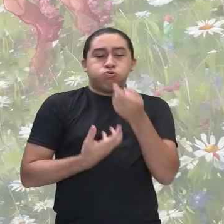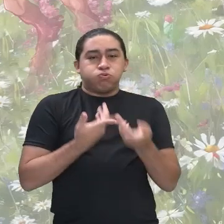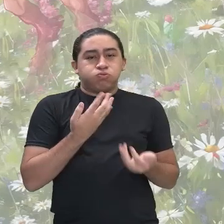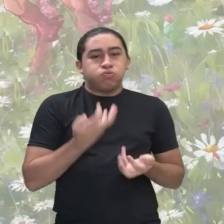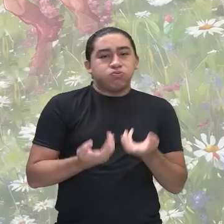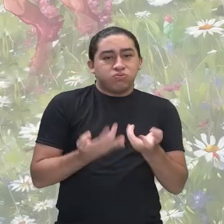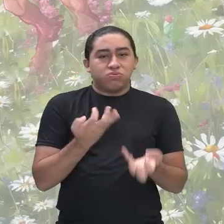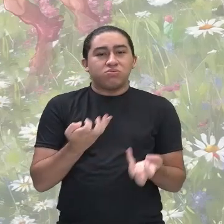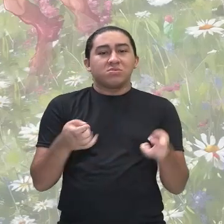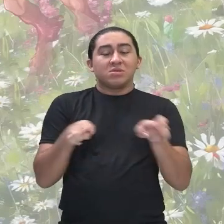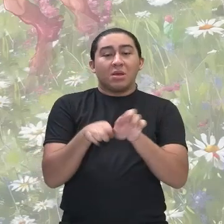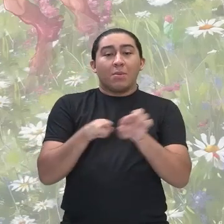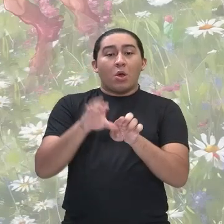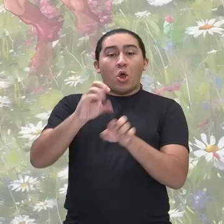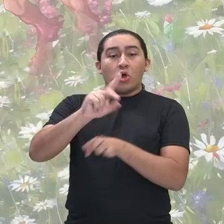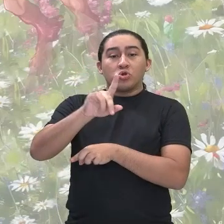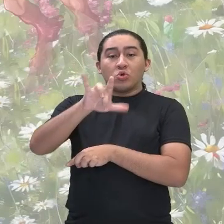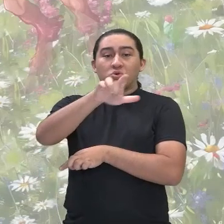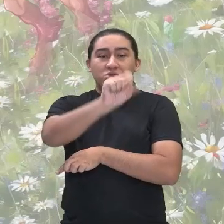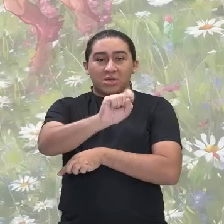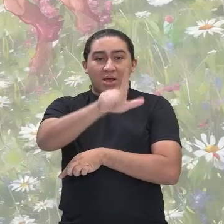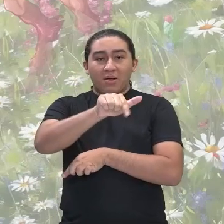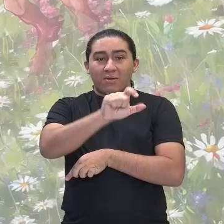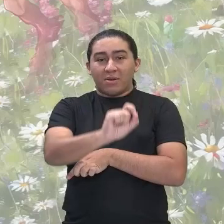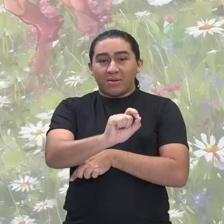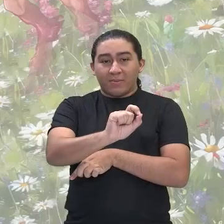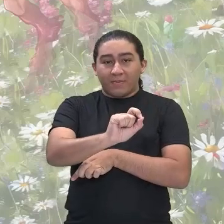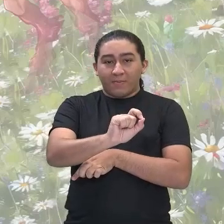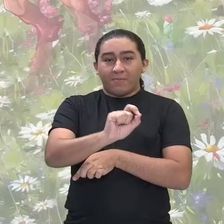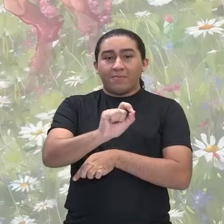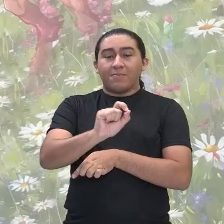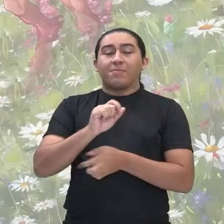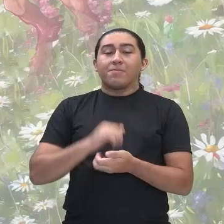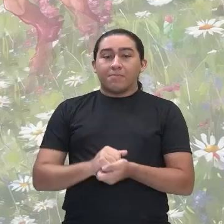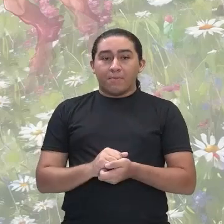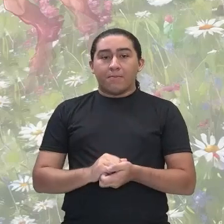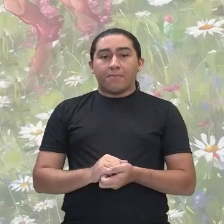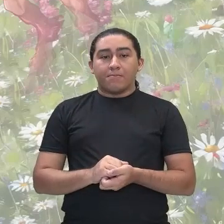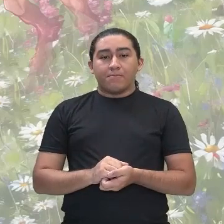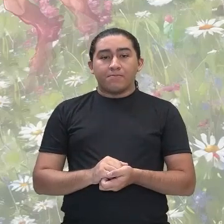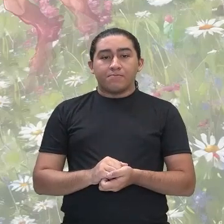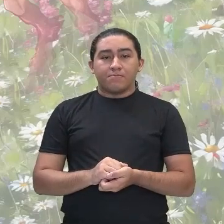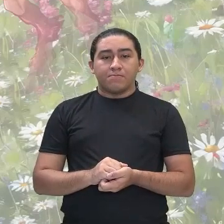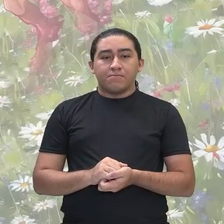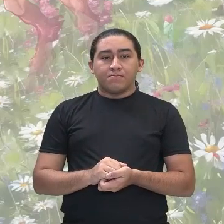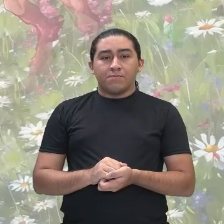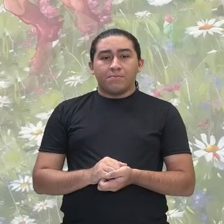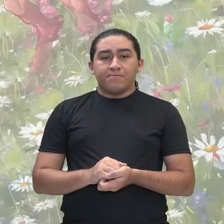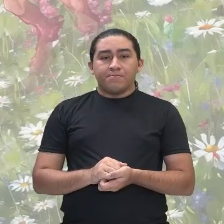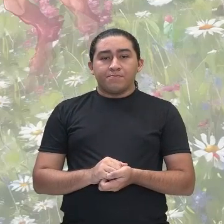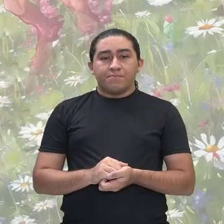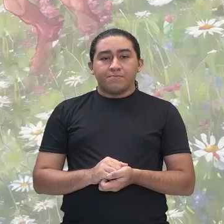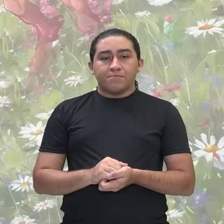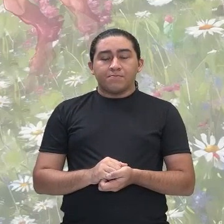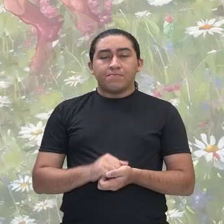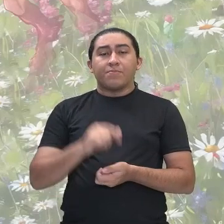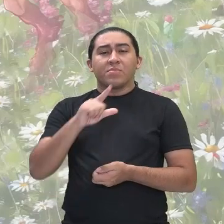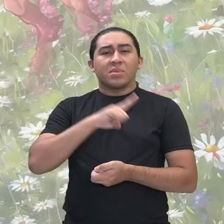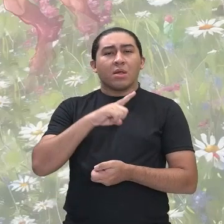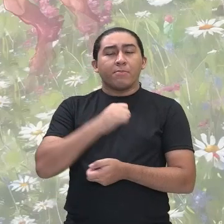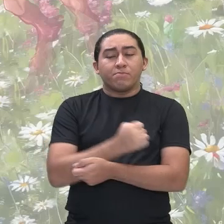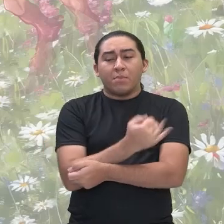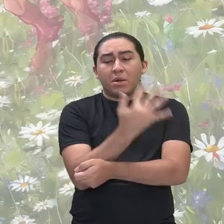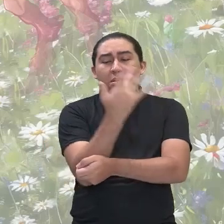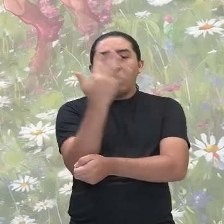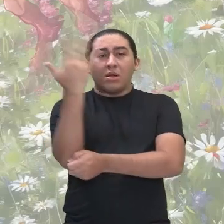Ósculos são beijos, tá pessoal? Ósculos ardentes, eilas de planta em planta,